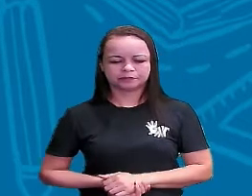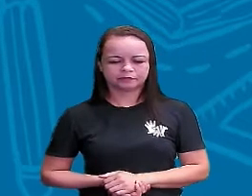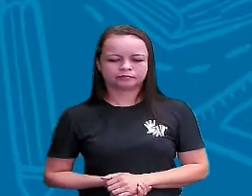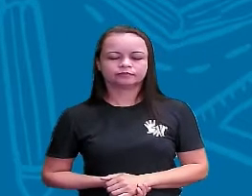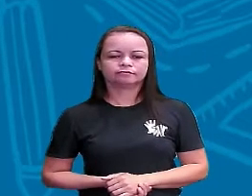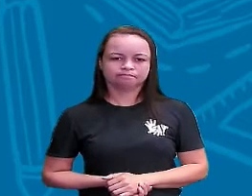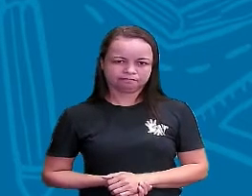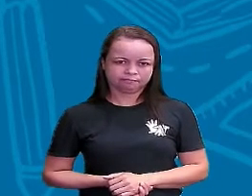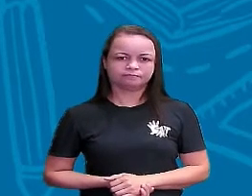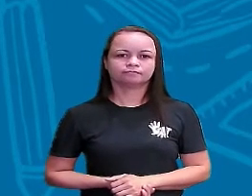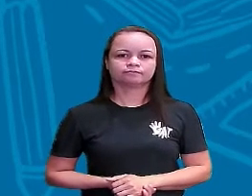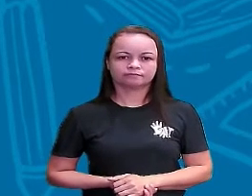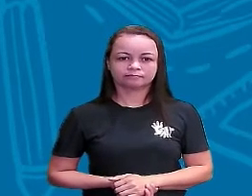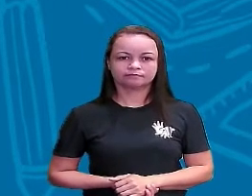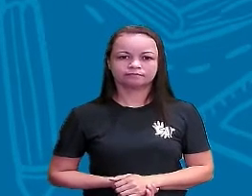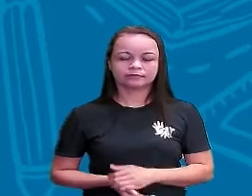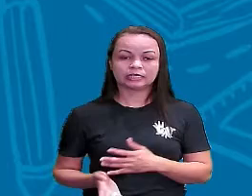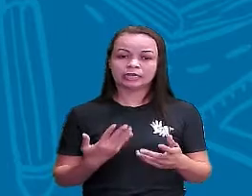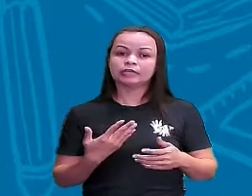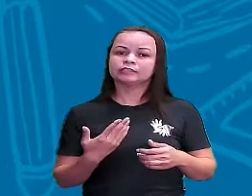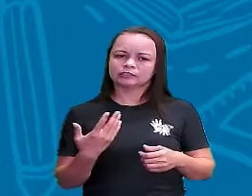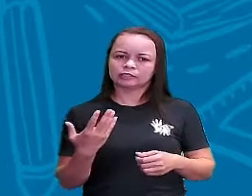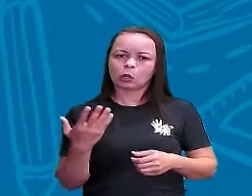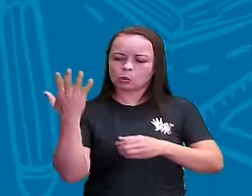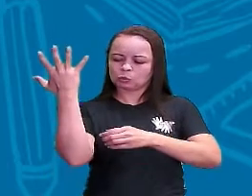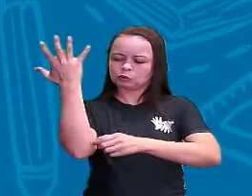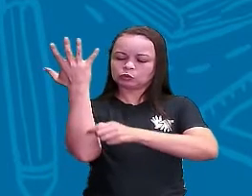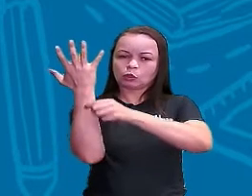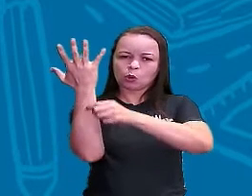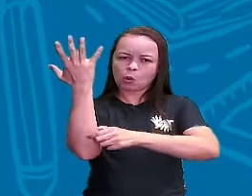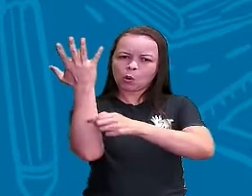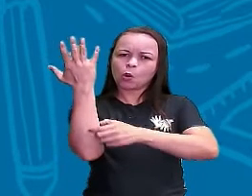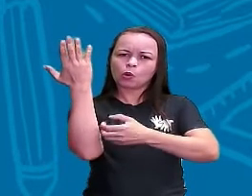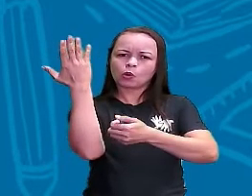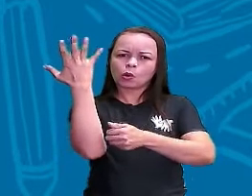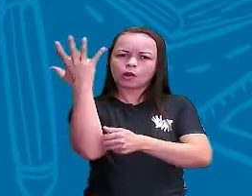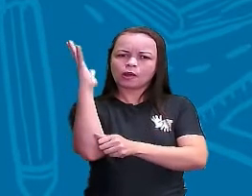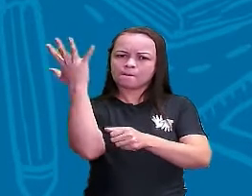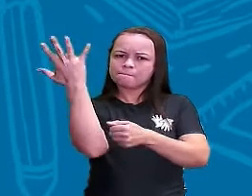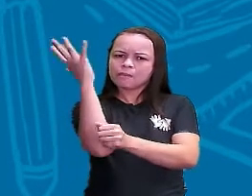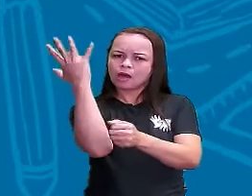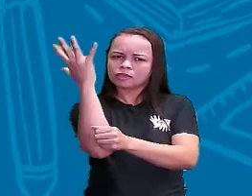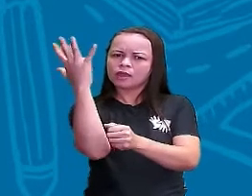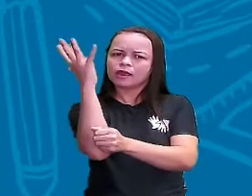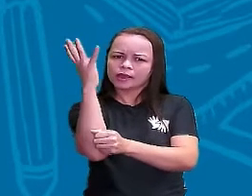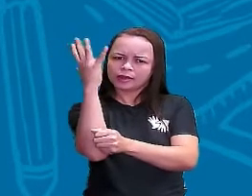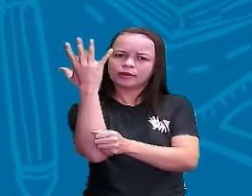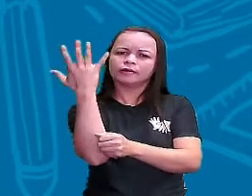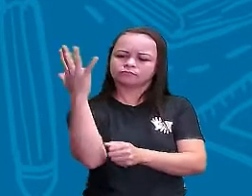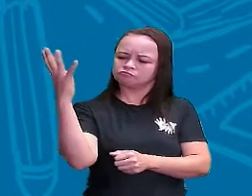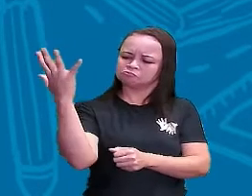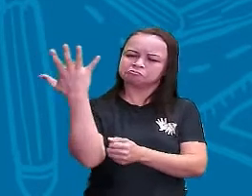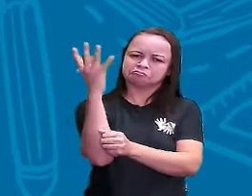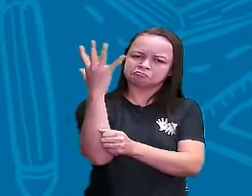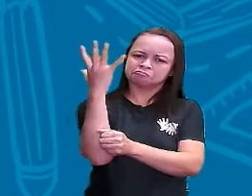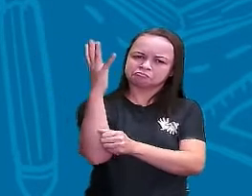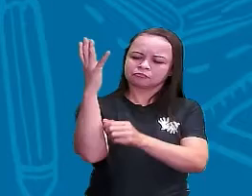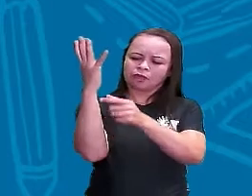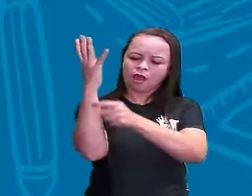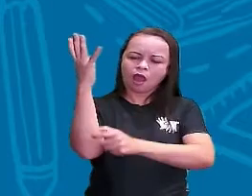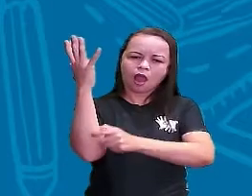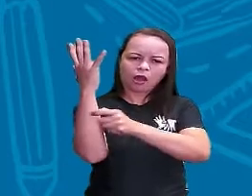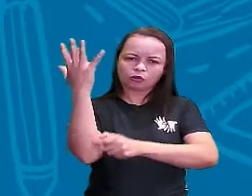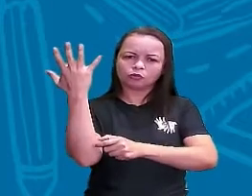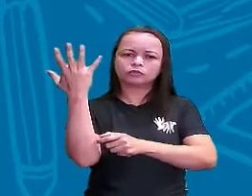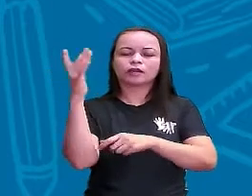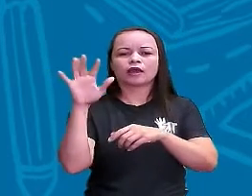Sim, exatamente Troncos de madeira Troncos de madeira Olha Troncos de árvores Onde foi